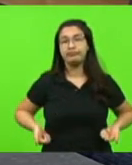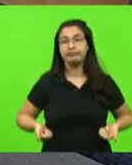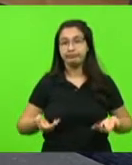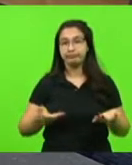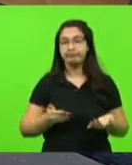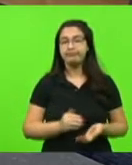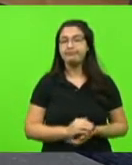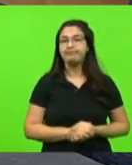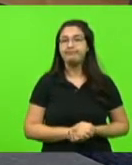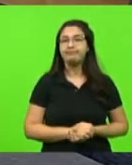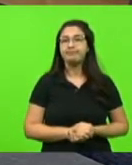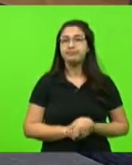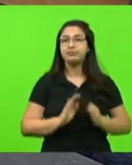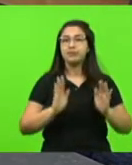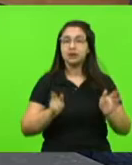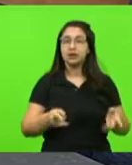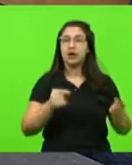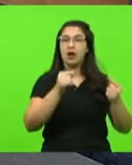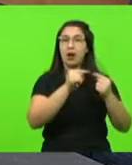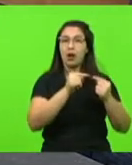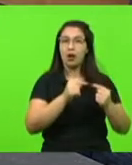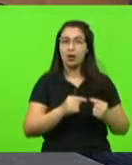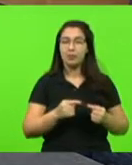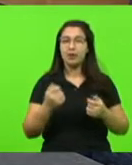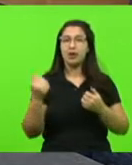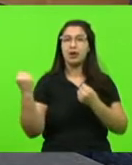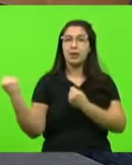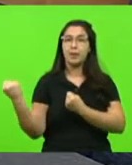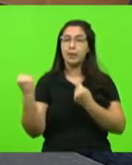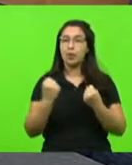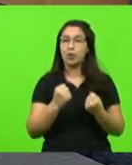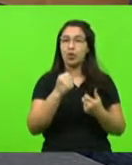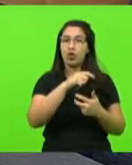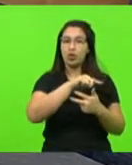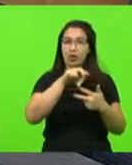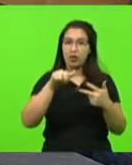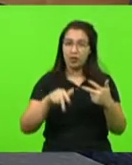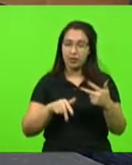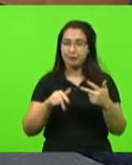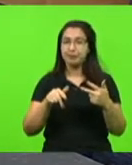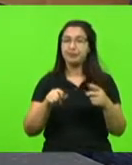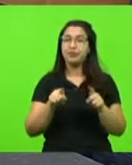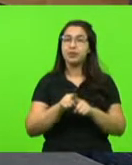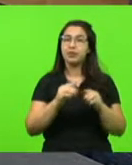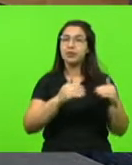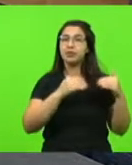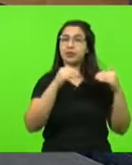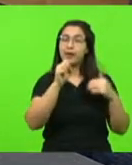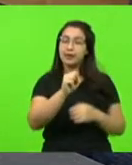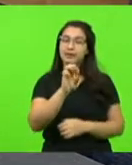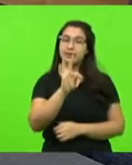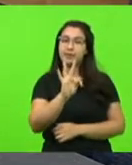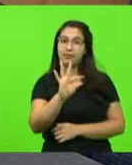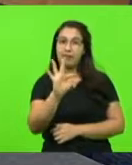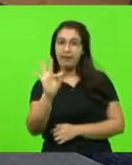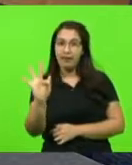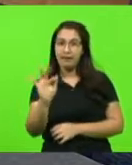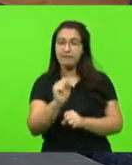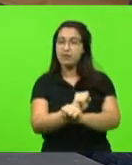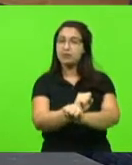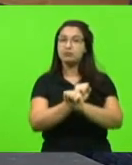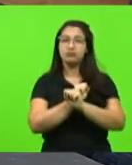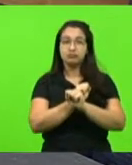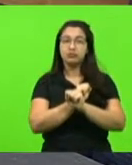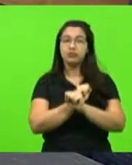ressalvados aí a questão dos poderes, o próprio Superior Tribunal Federal, o STF, suspendeu